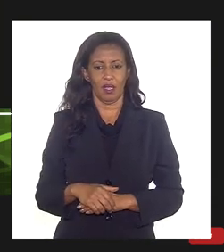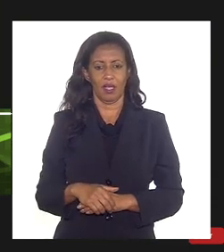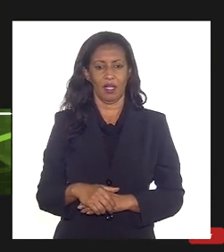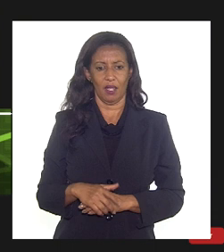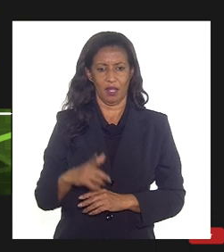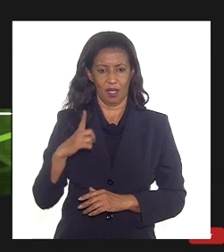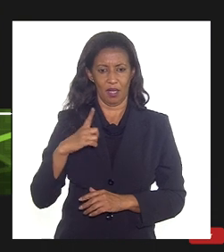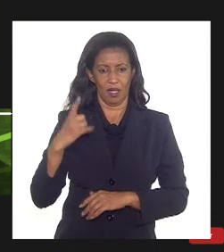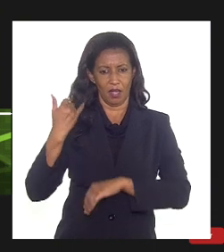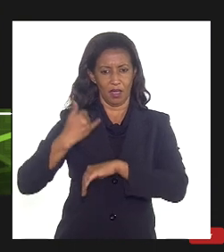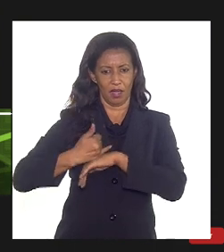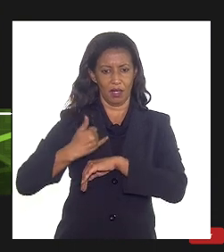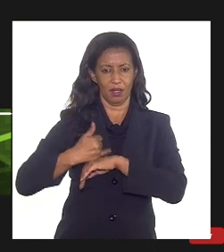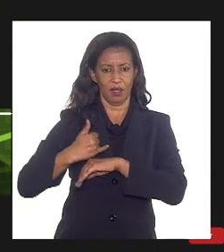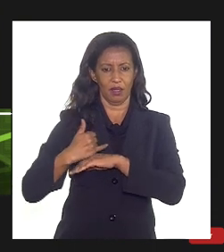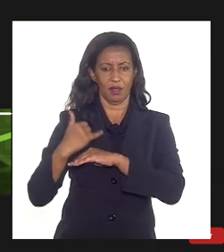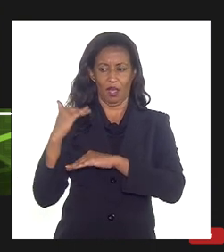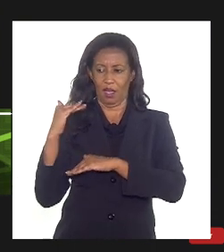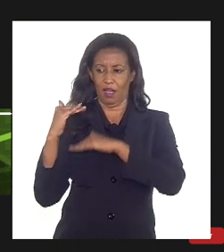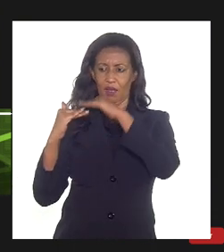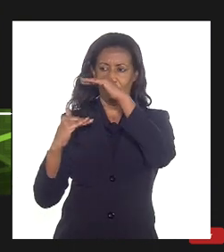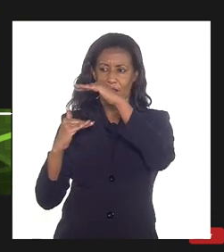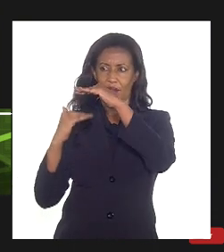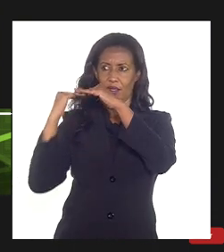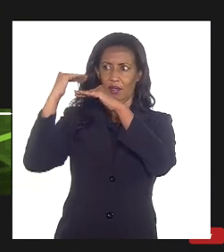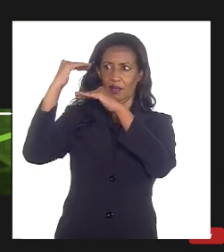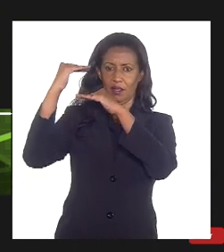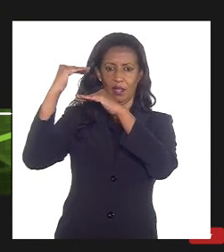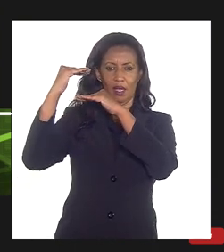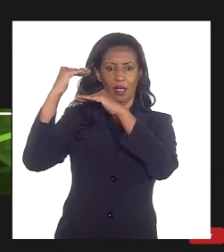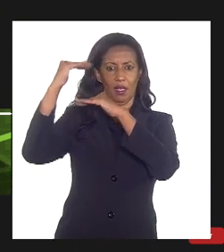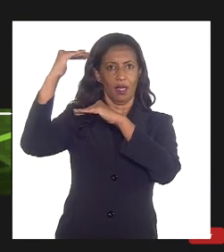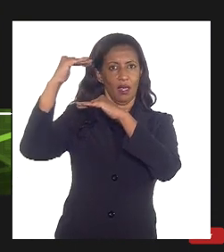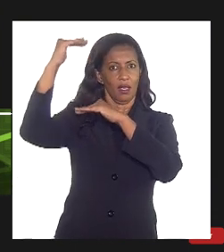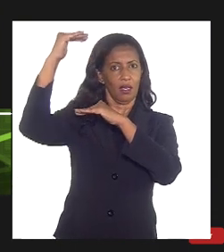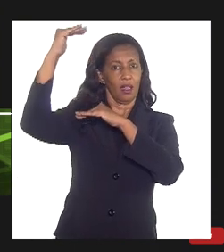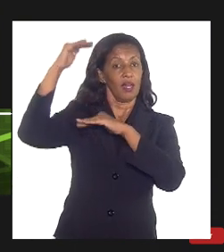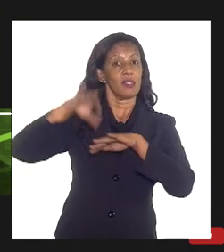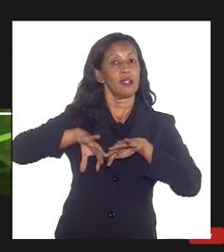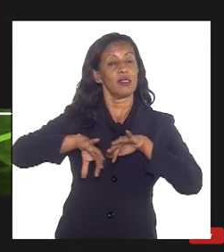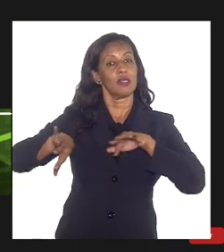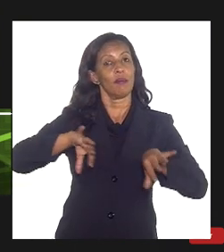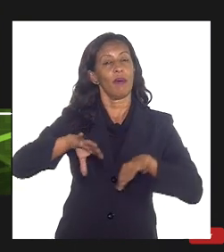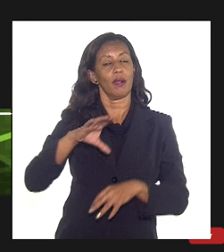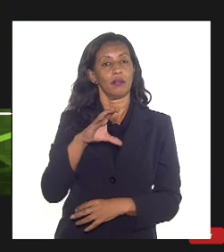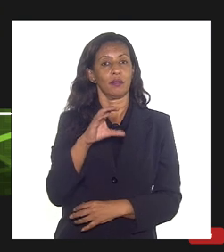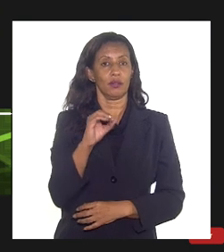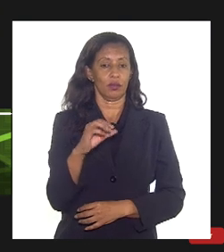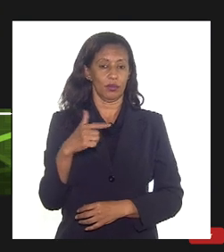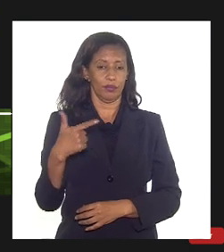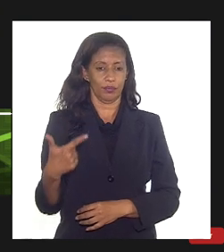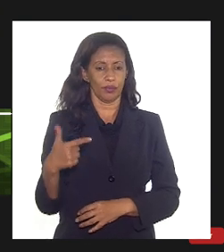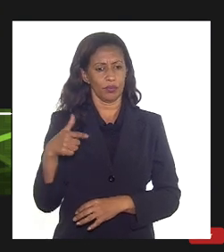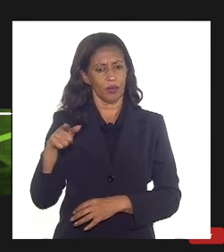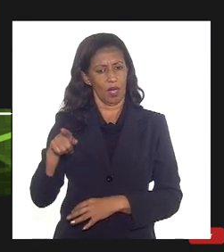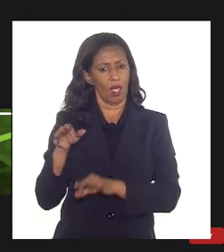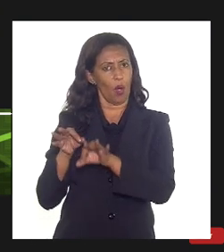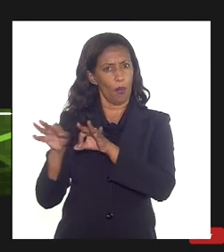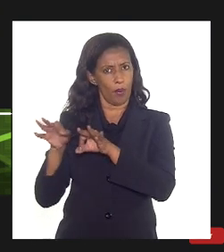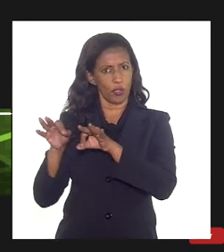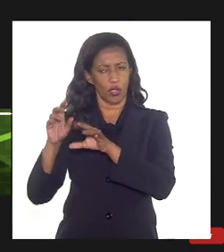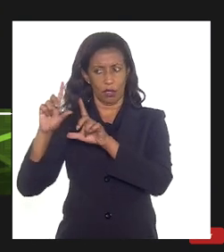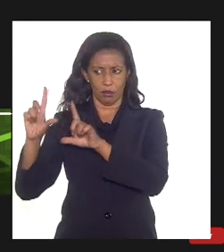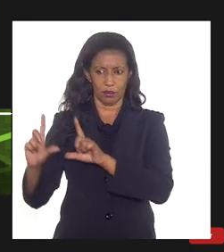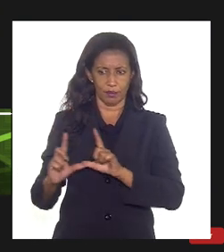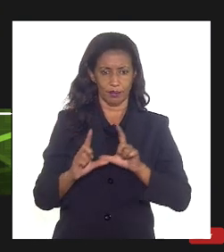né um difícil de alguns andares é um módulo de separação de CO2 e um projeto típico é o que tá aqui nessa pizza